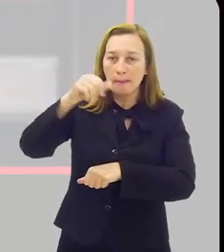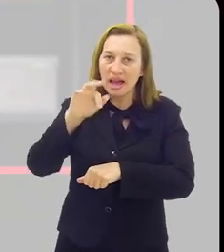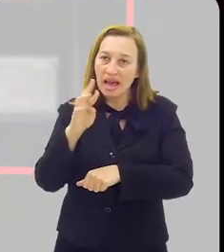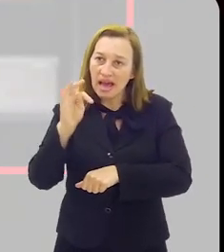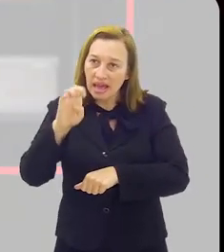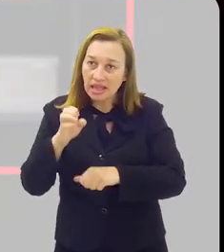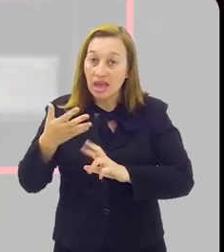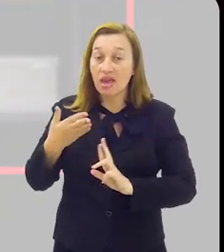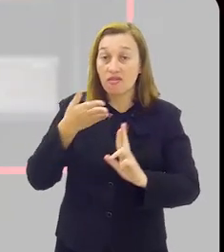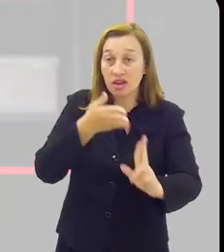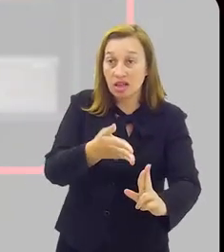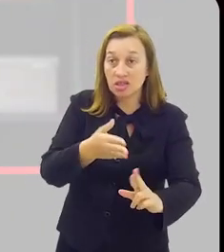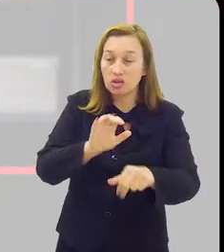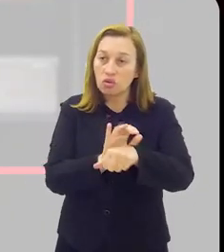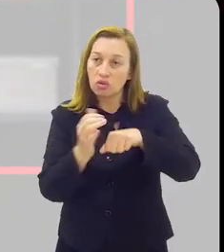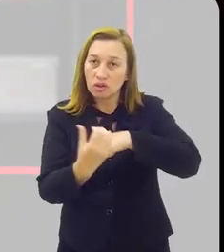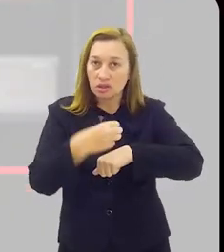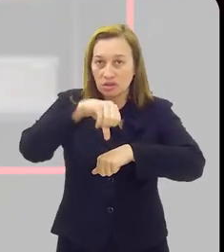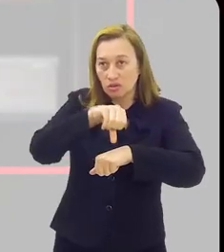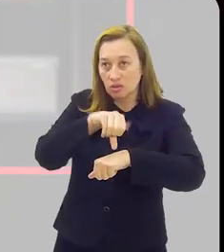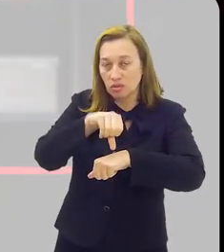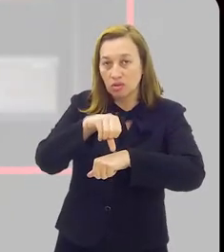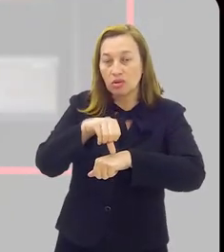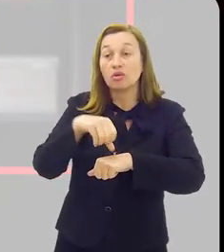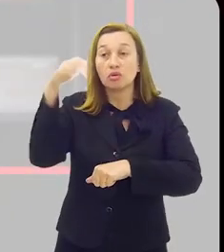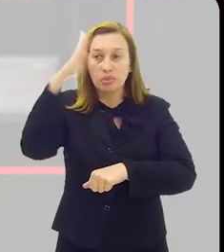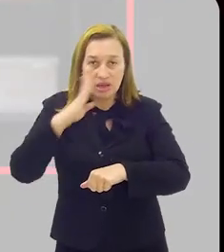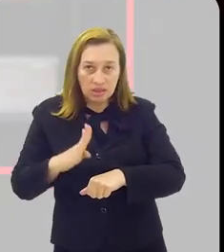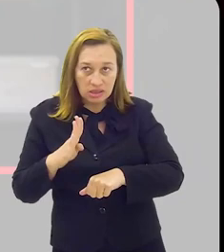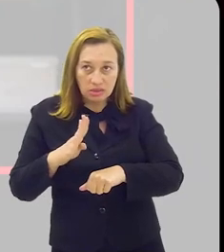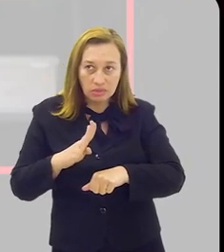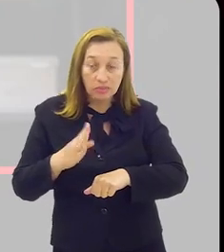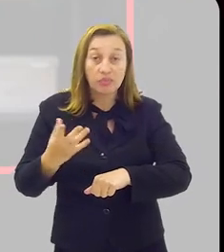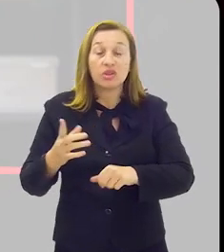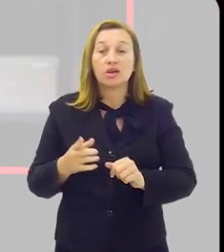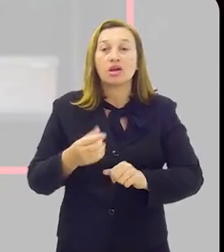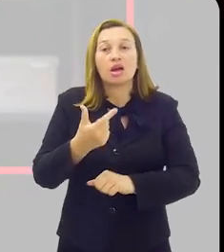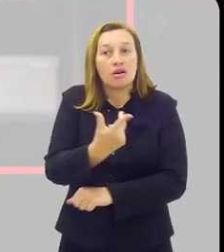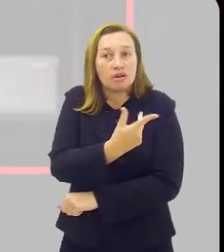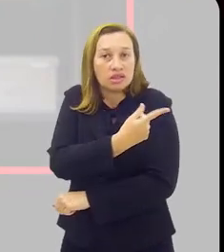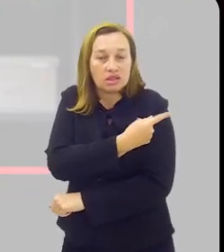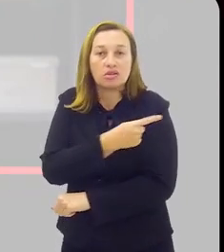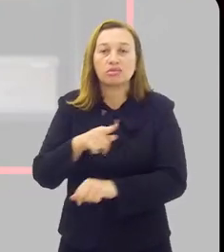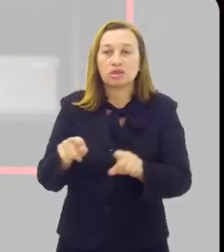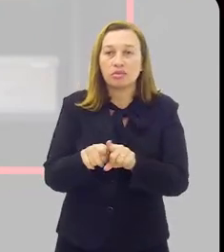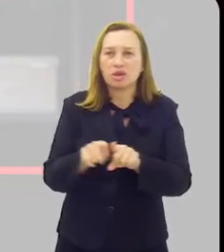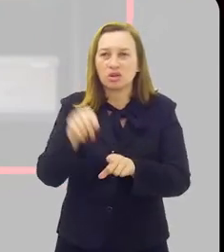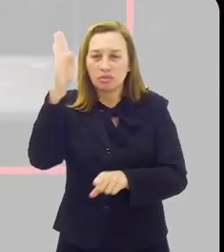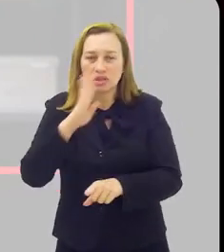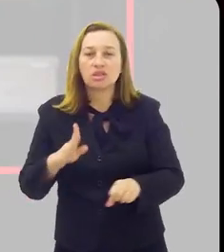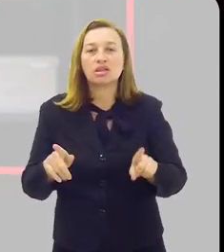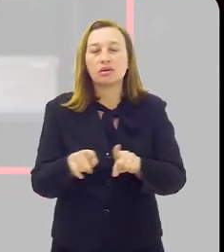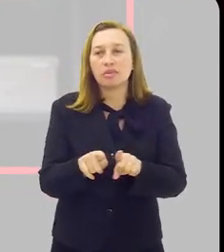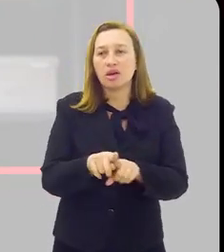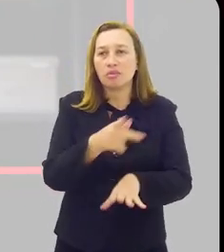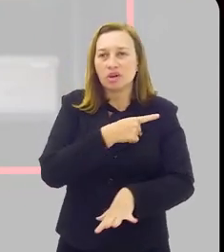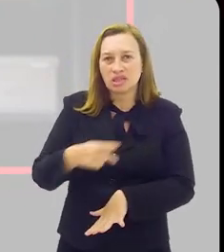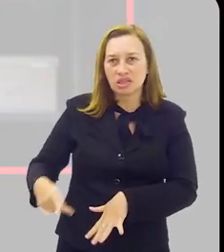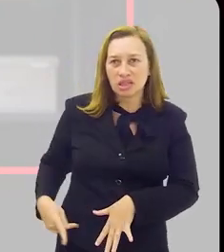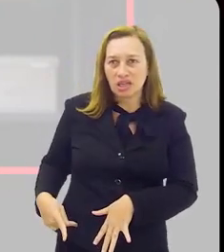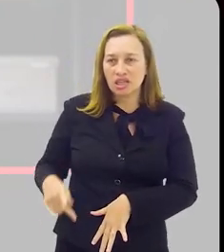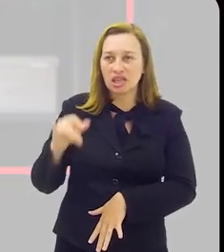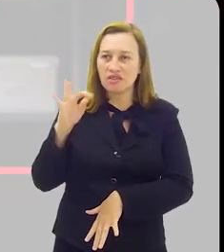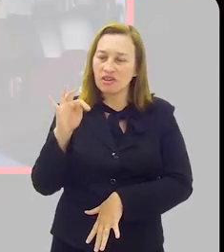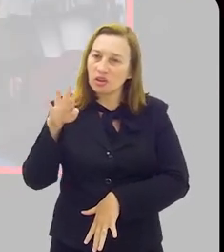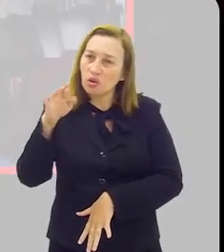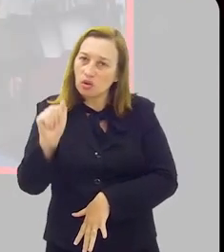no combate à Covid-19 no Brasil e embaixadora do Movimento Nacional pela Vacinação e o presidente da Sociedade de Infectologia do Estado